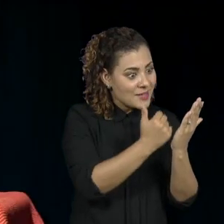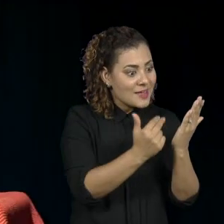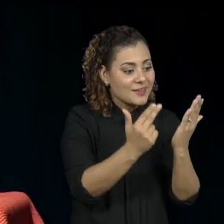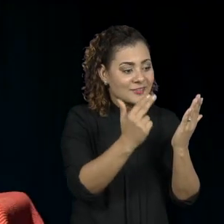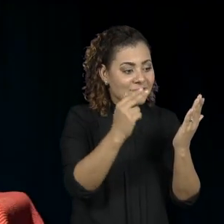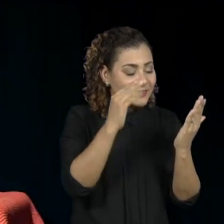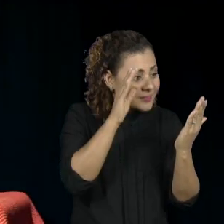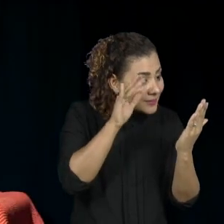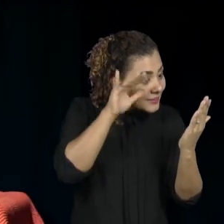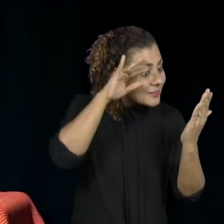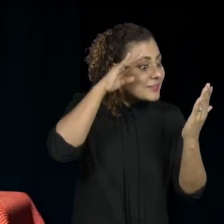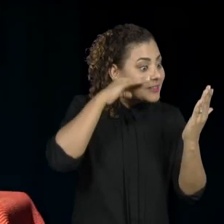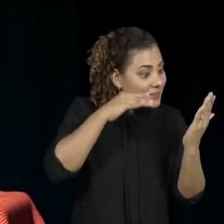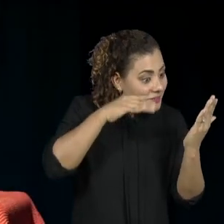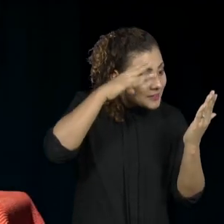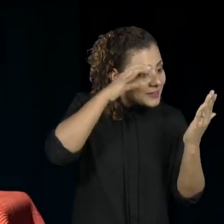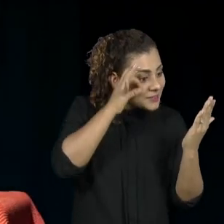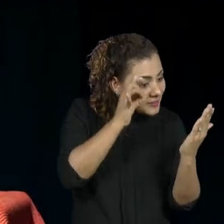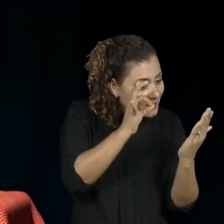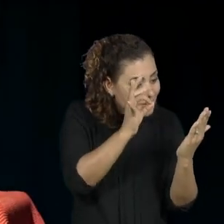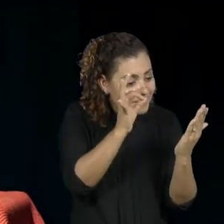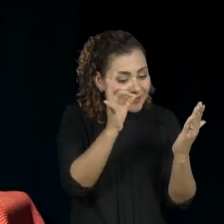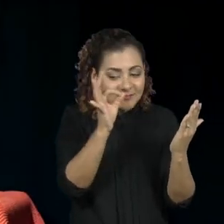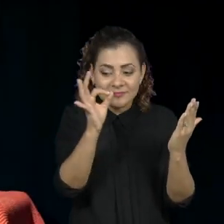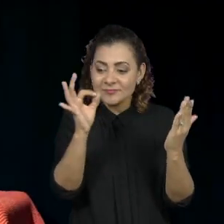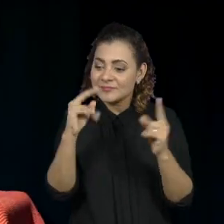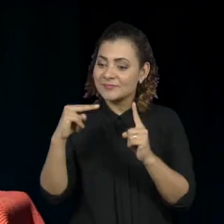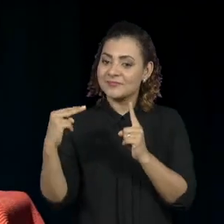novo olhar, uma nova dimensão.